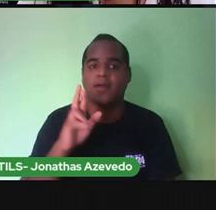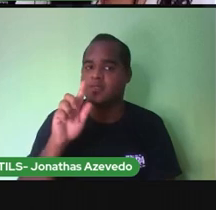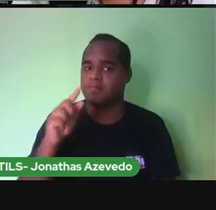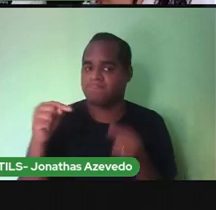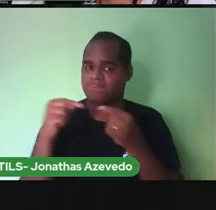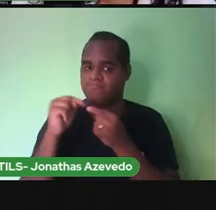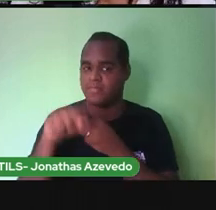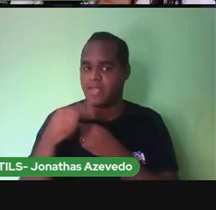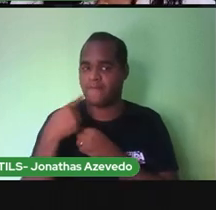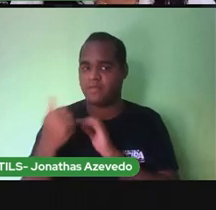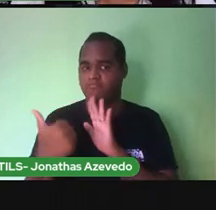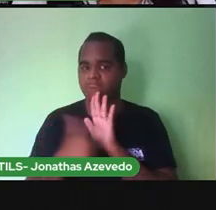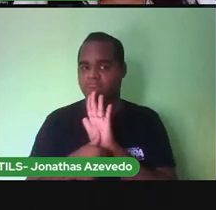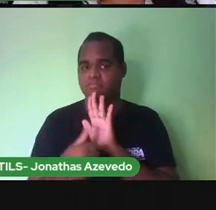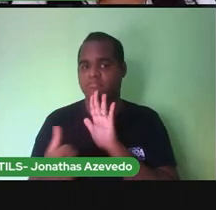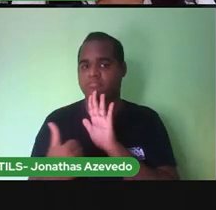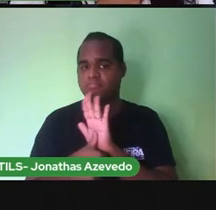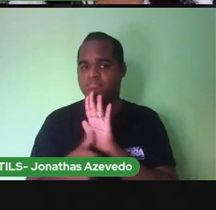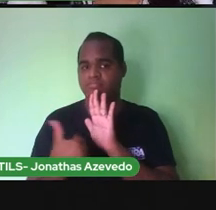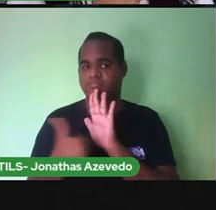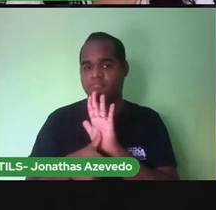é esse documento aí.